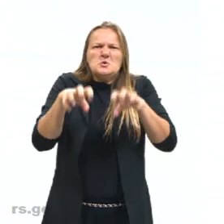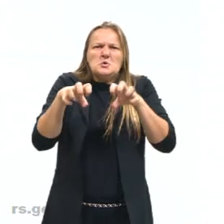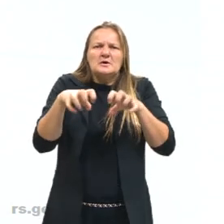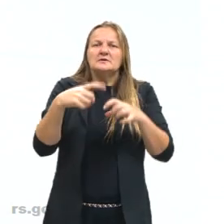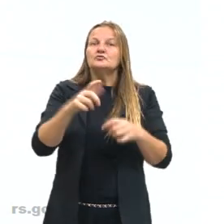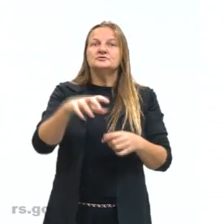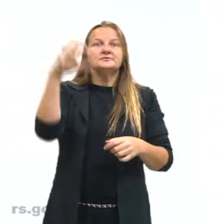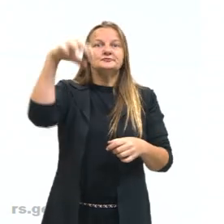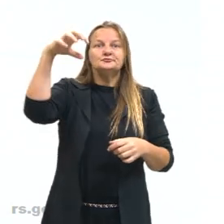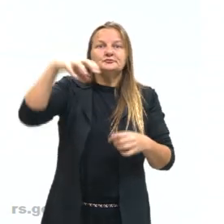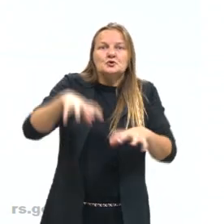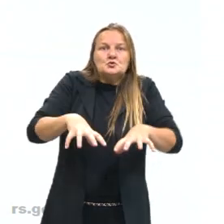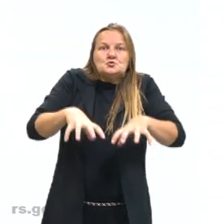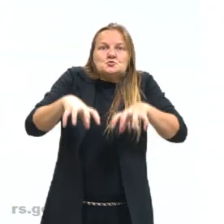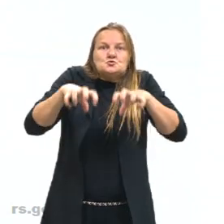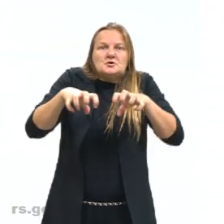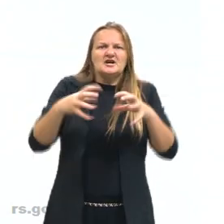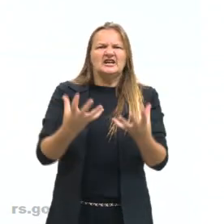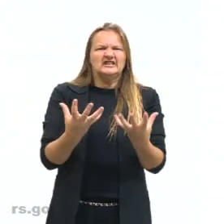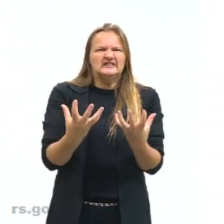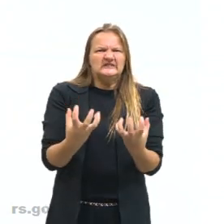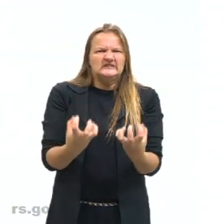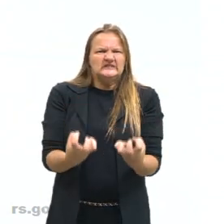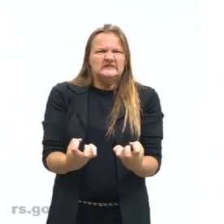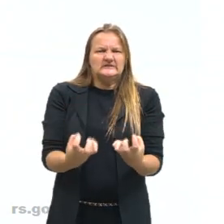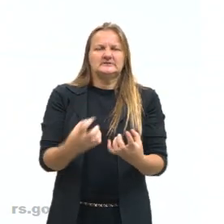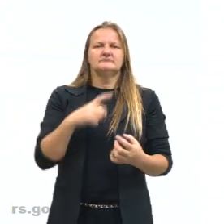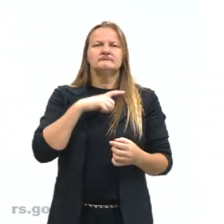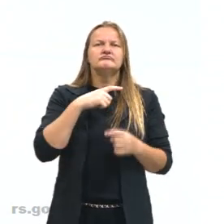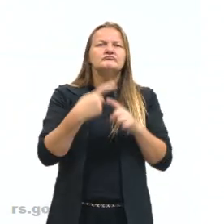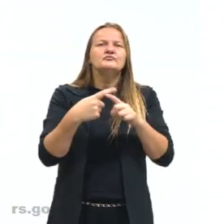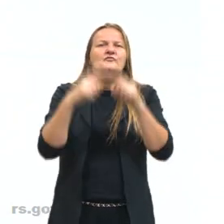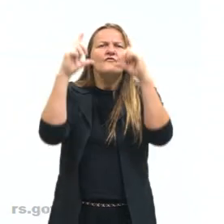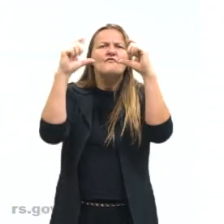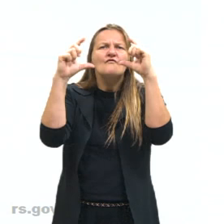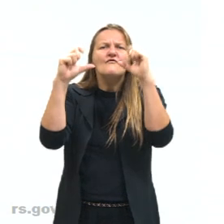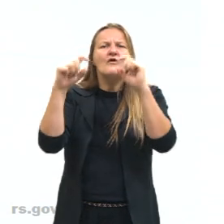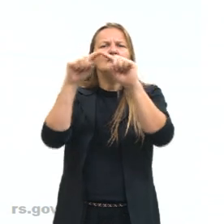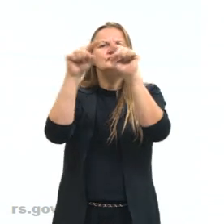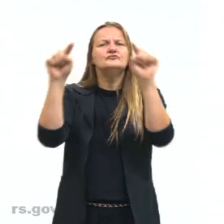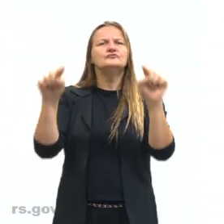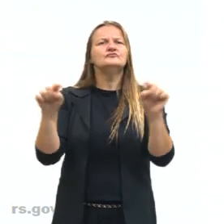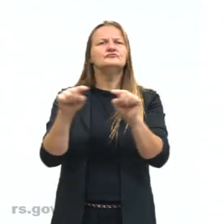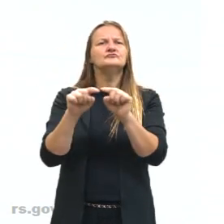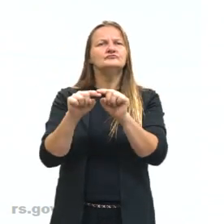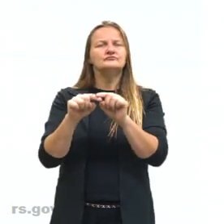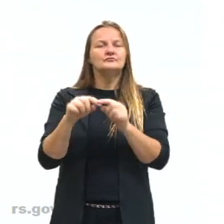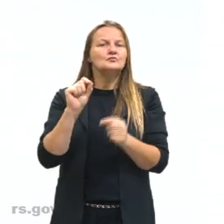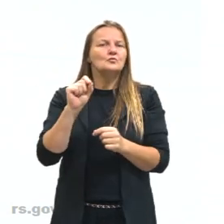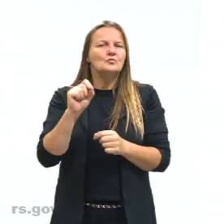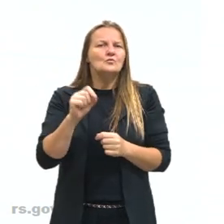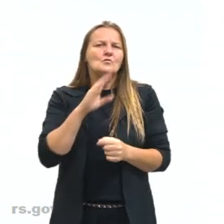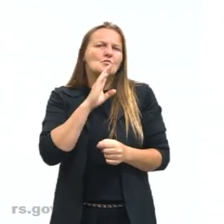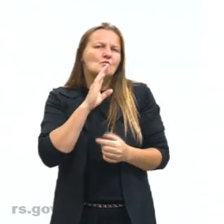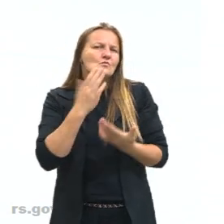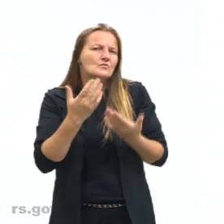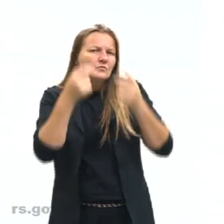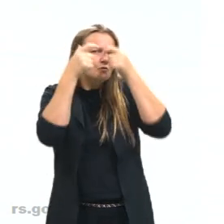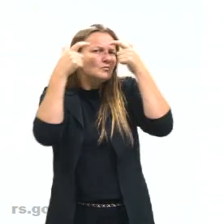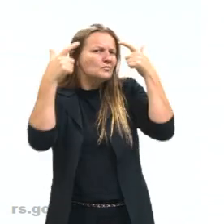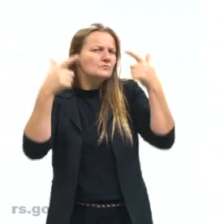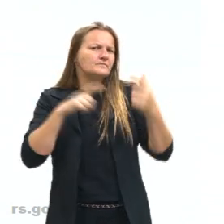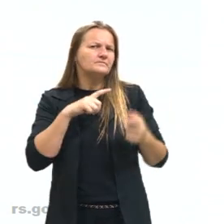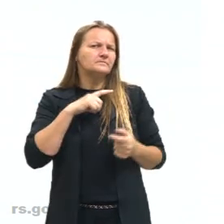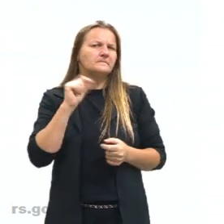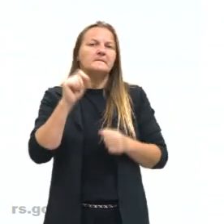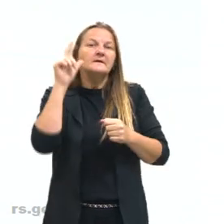das aulas de geografia, né, o que que essa imagem nos reporta, né? Qual a área do conhecimento que a gente tá utilizando e será que